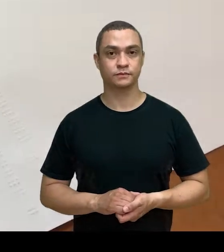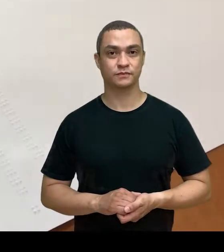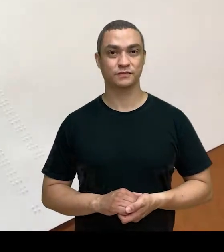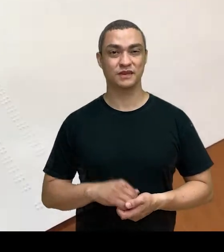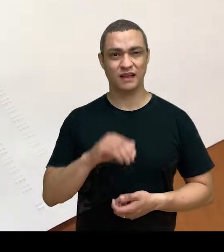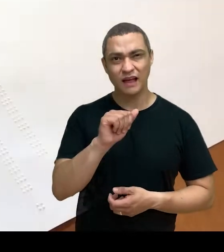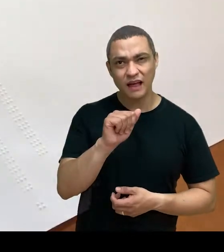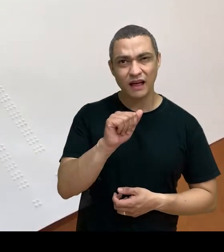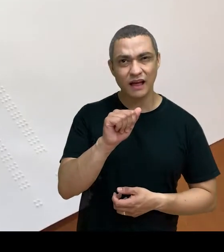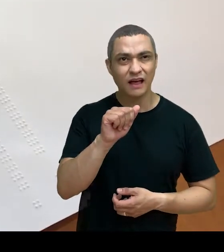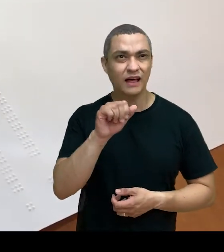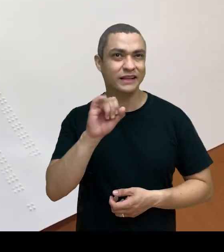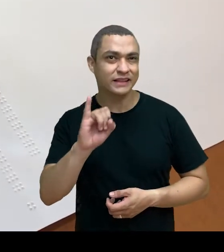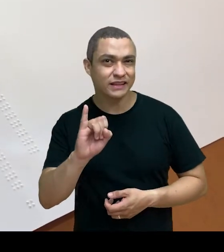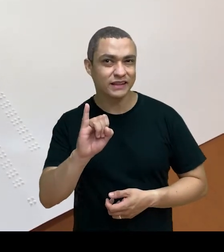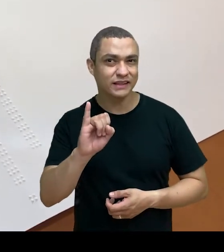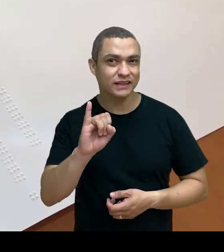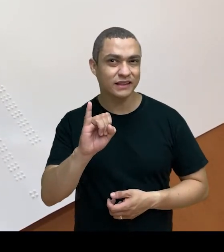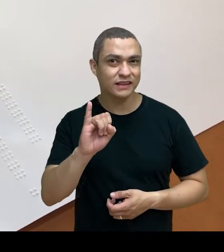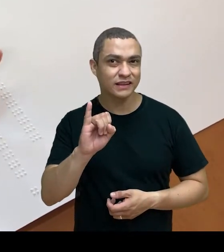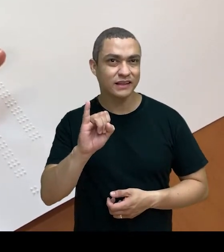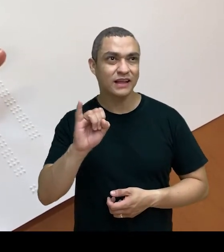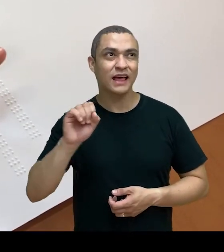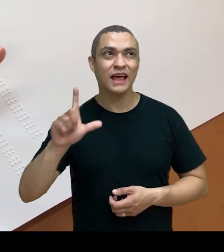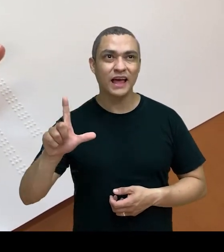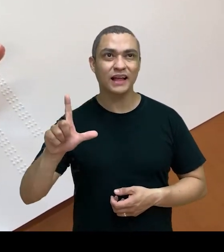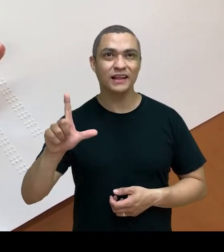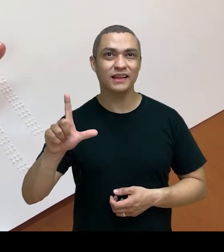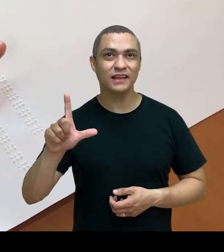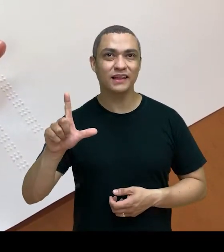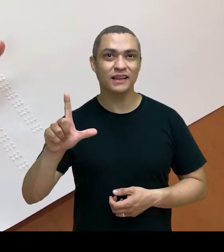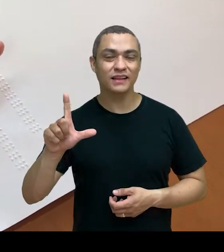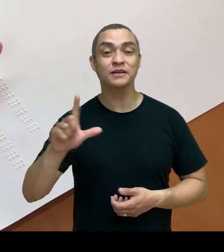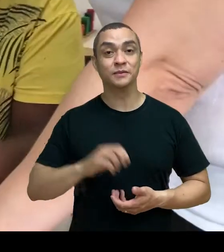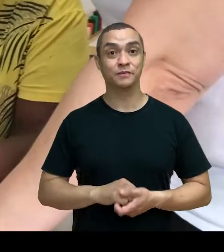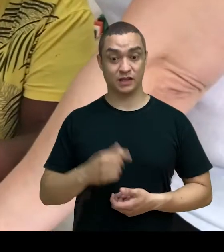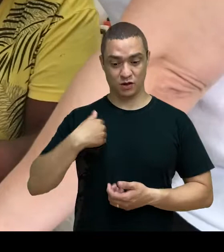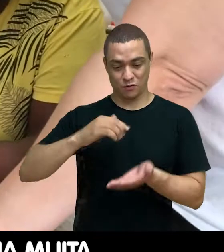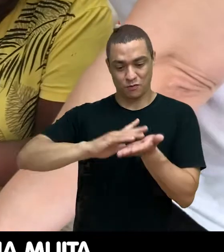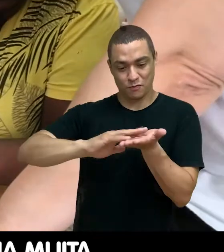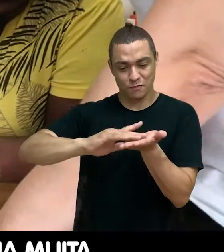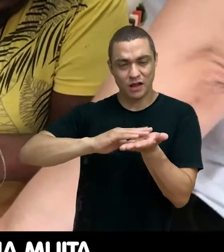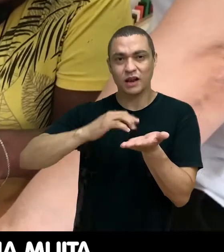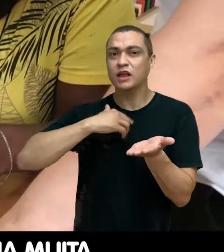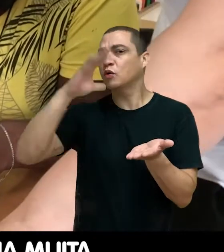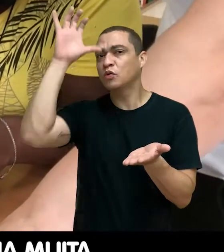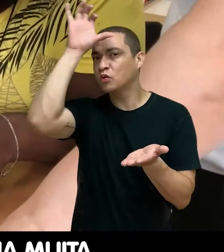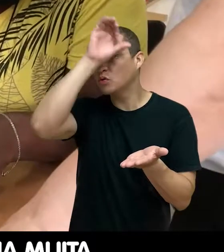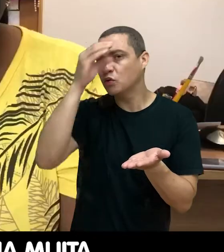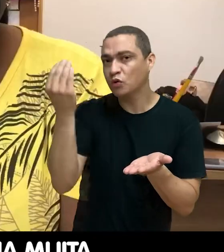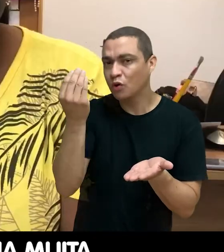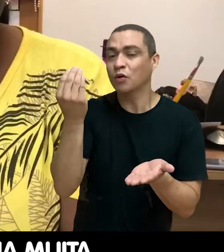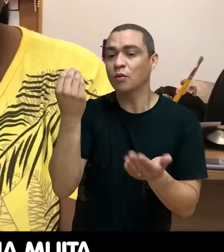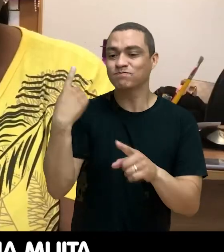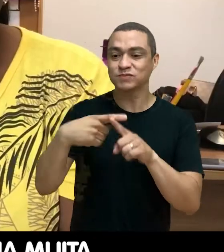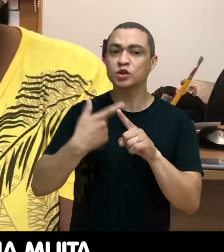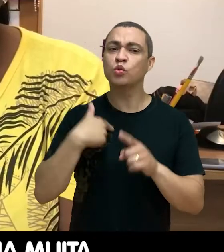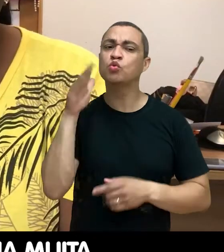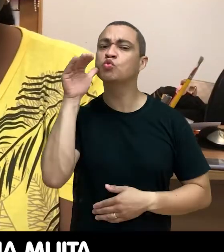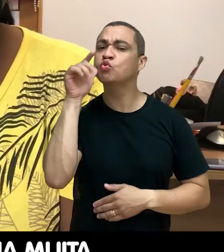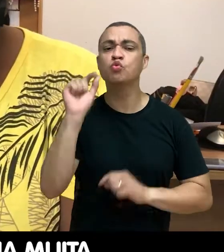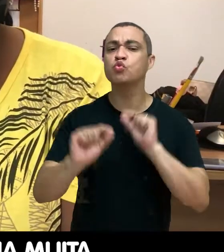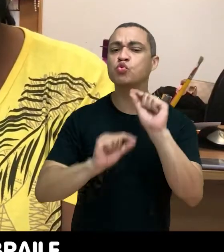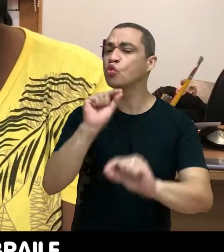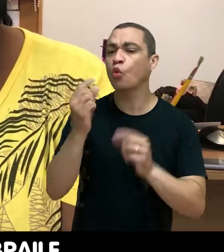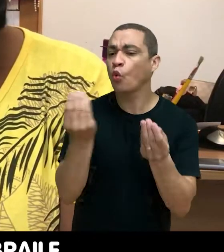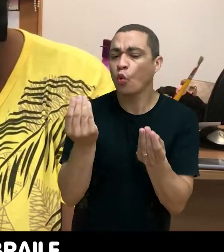E... I... L... Eu aprendi o braile porque eu